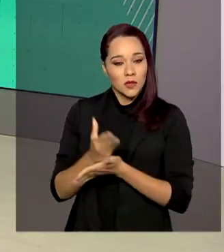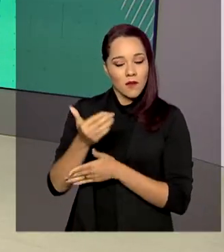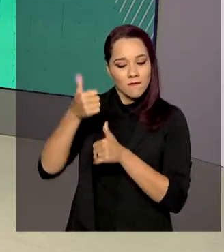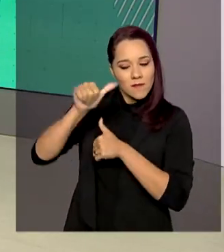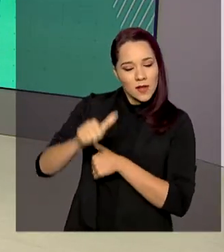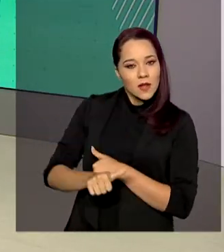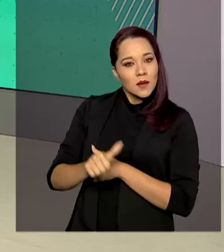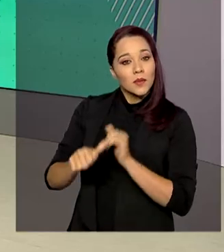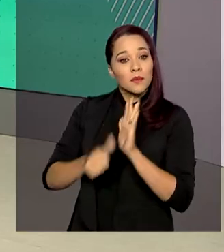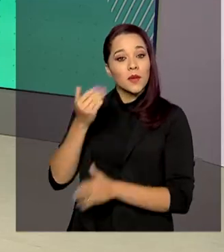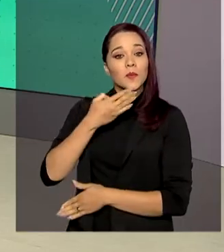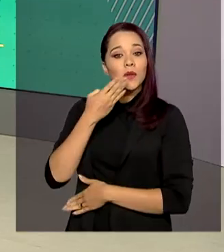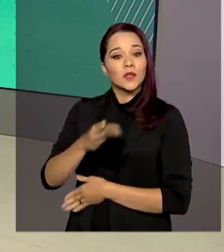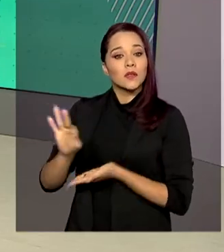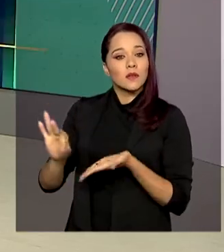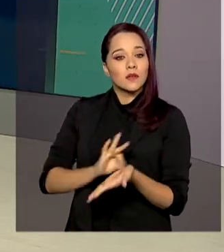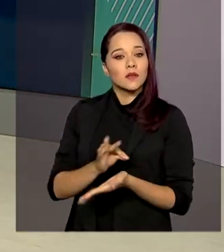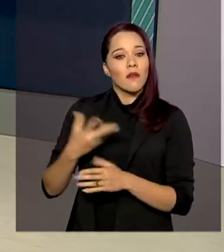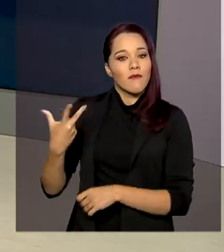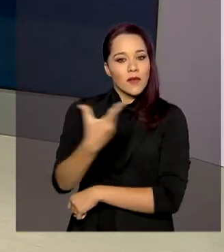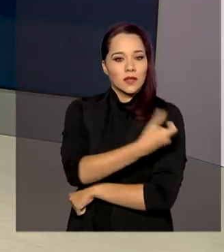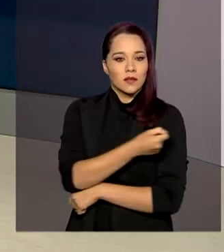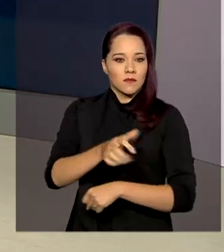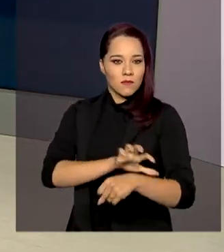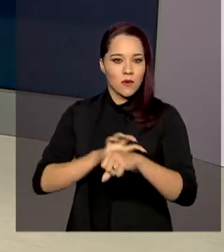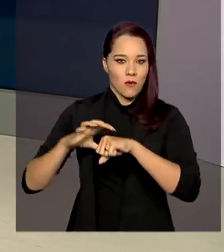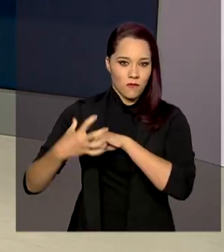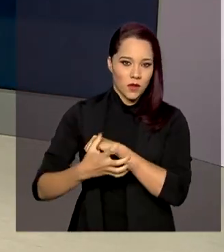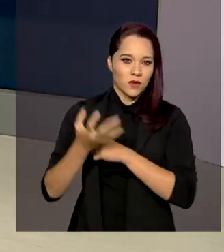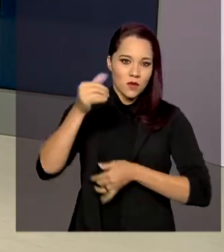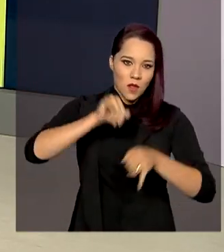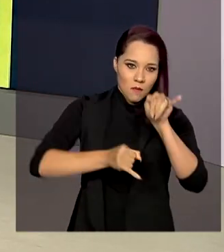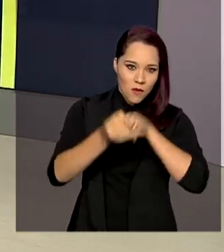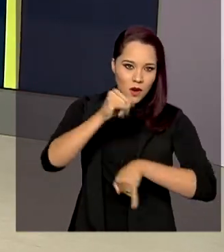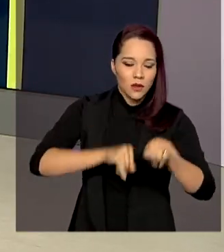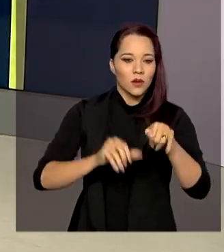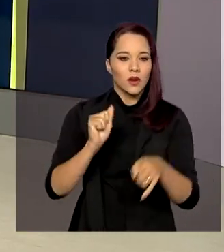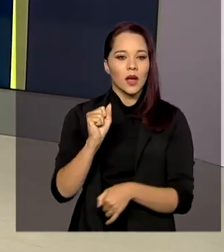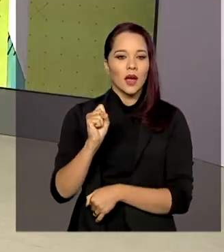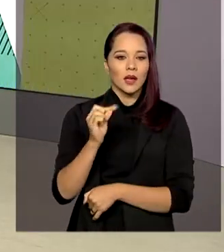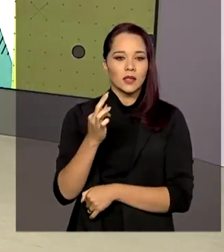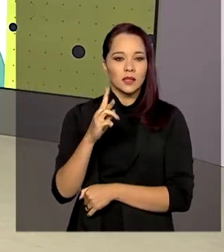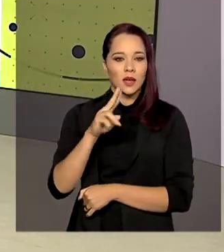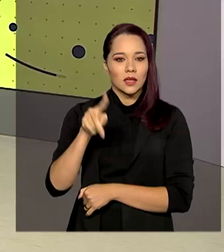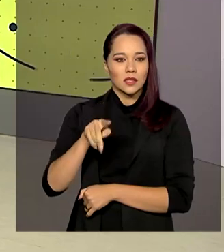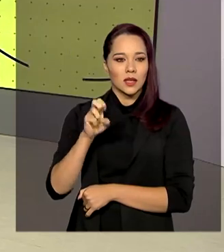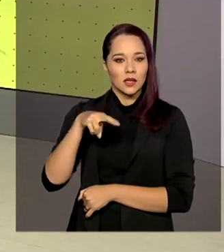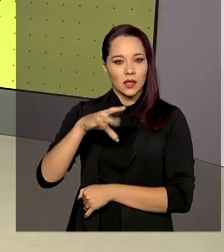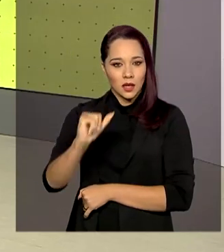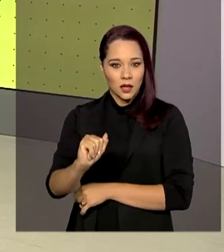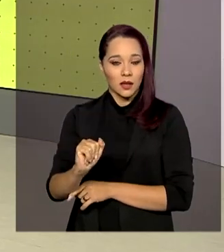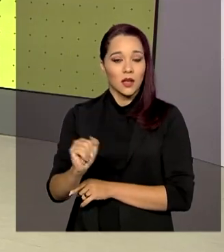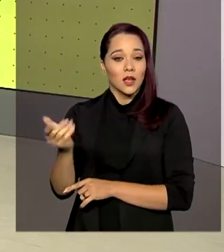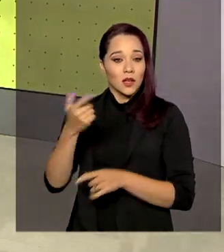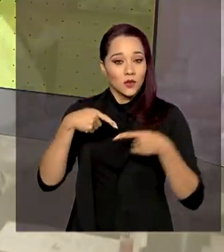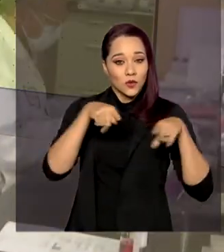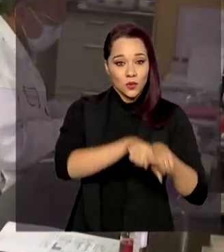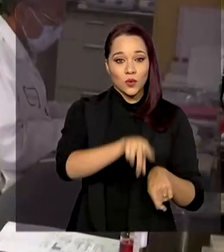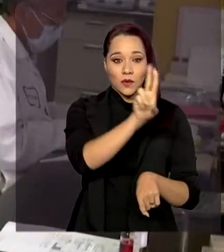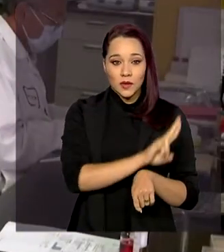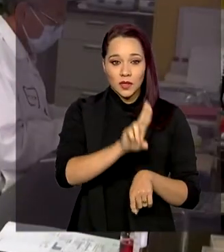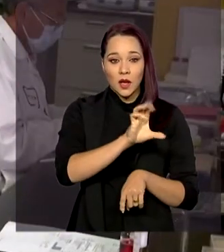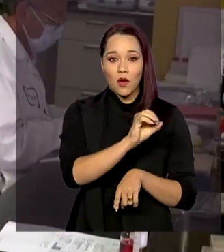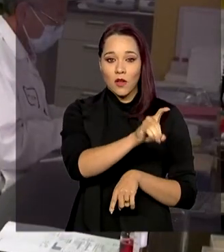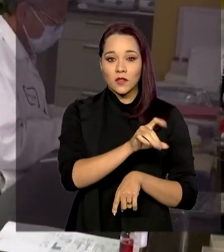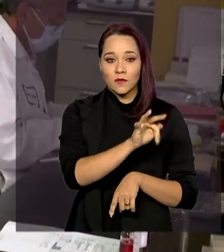primeiro pedido de registro da vacina para a Covid-19 produzida pelo laboratório AstraZeneca, em parceria com a Universidade